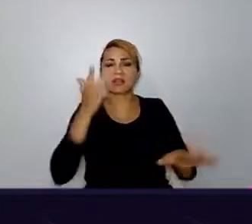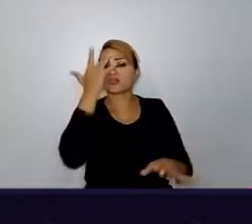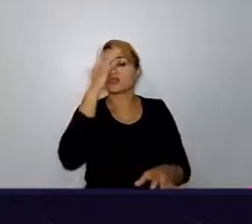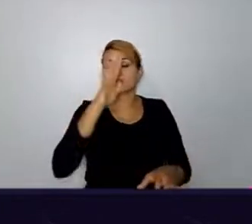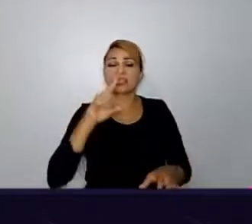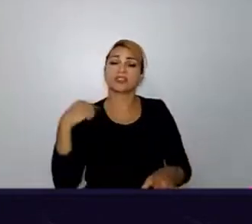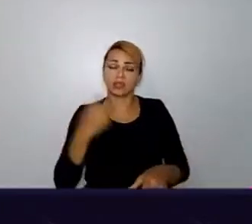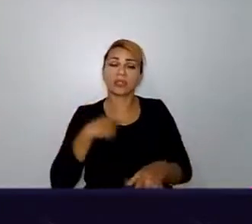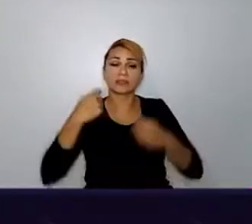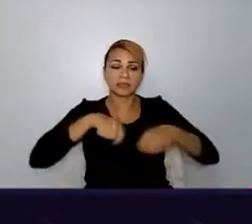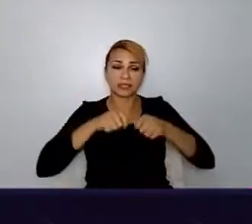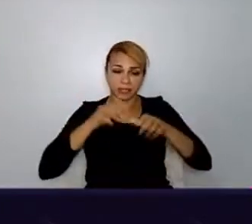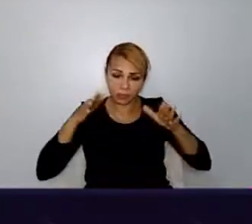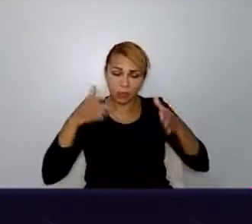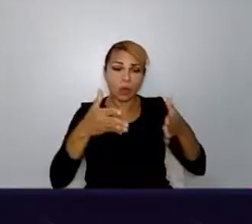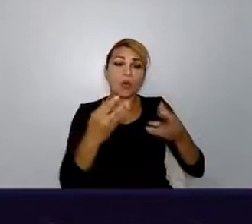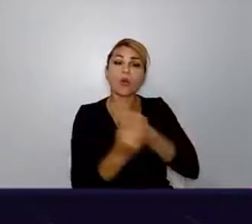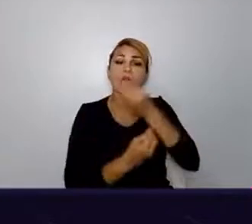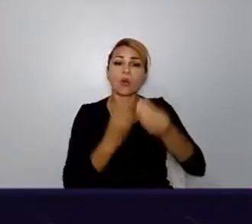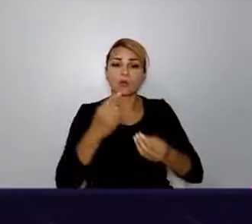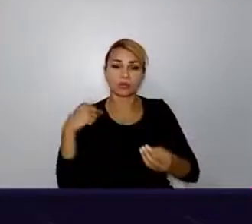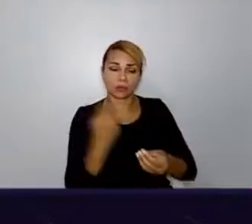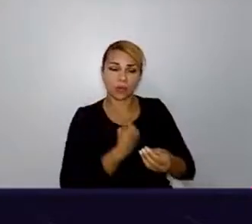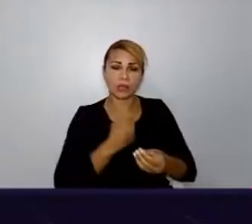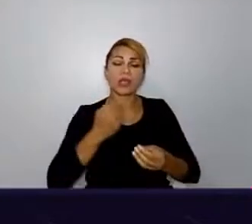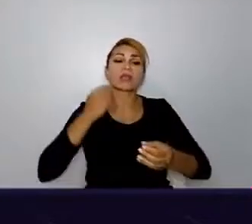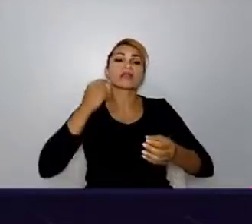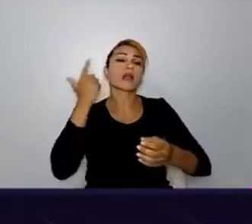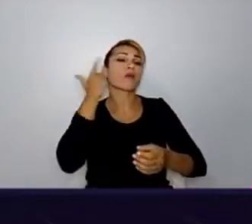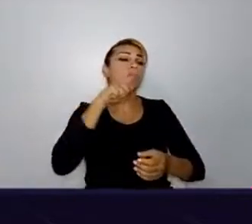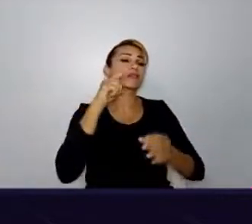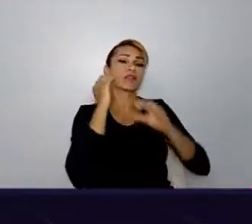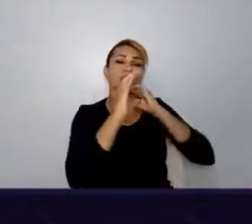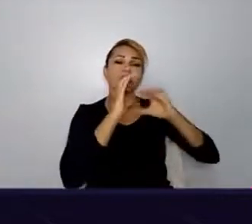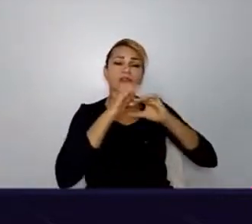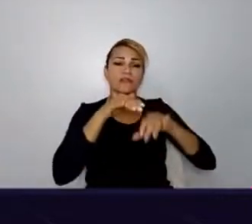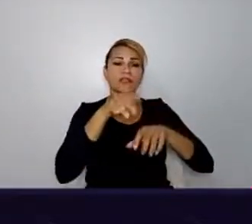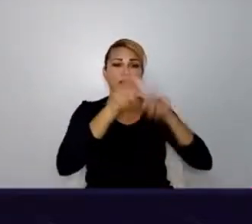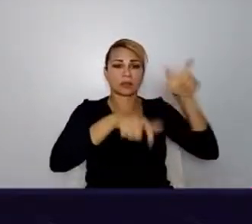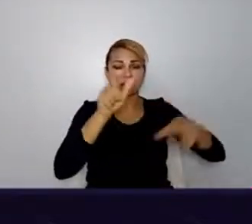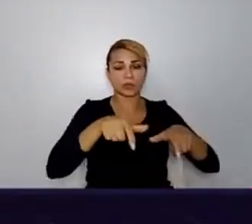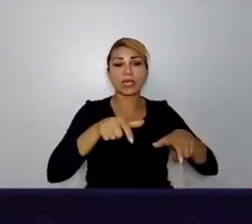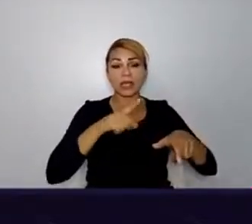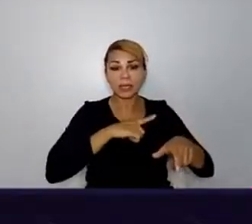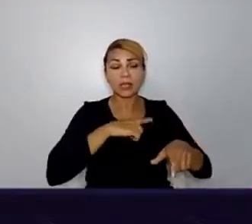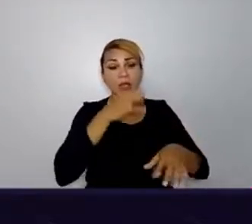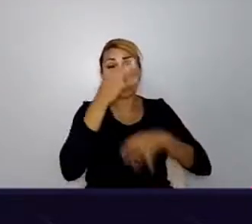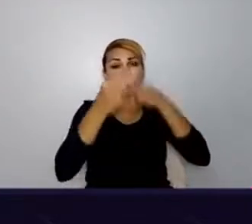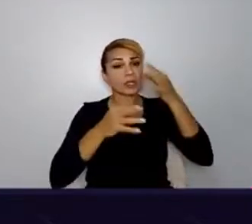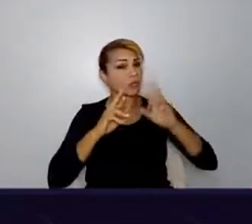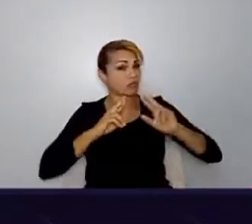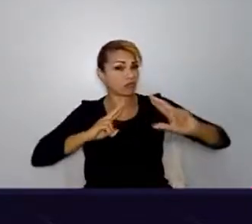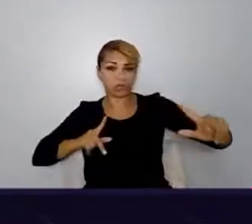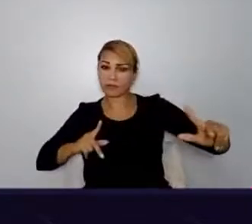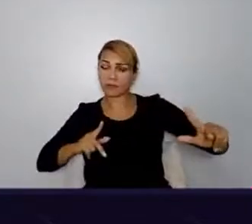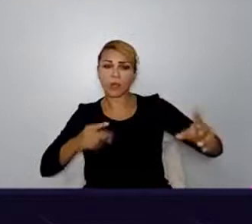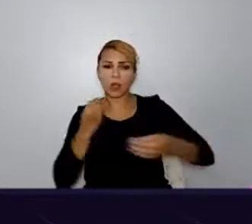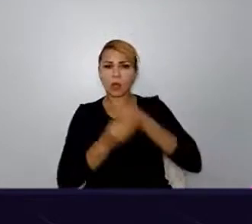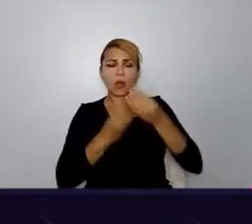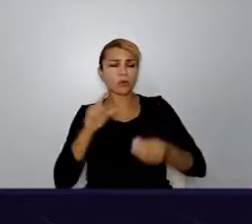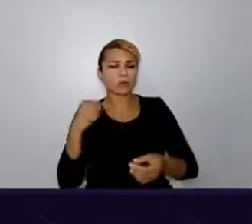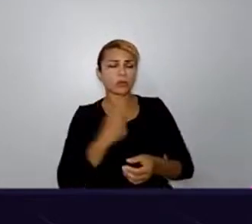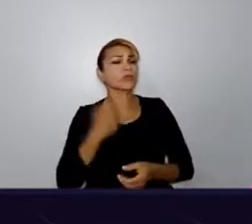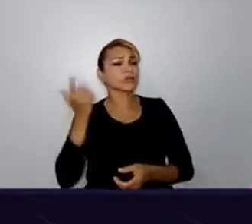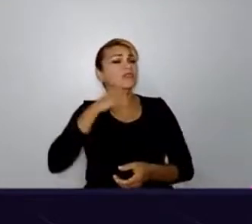gente consegue conversar com as pessoas que tenham opiniões simplesmente, extremamente diferentes da gente. E como a gente consegue ficar bem com isso